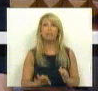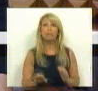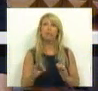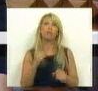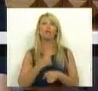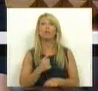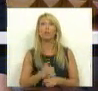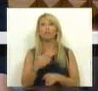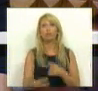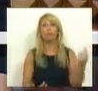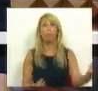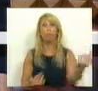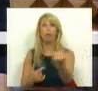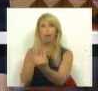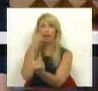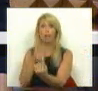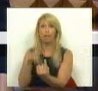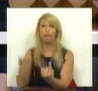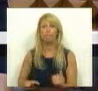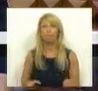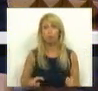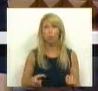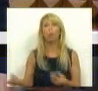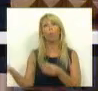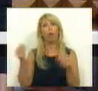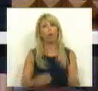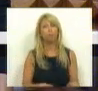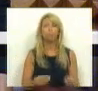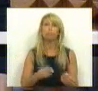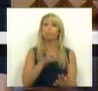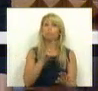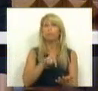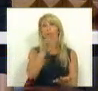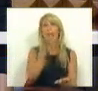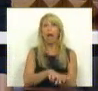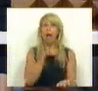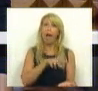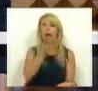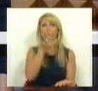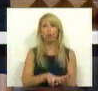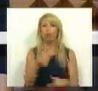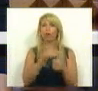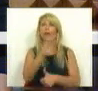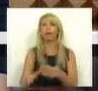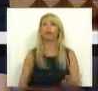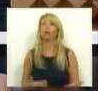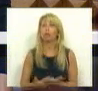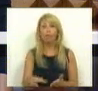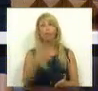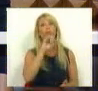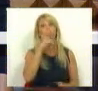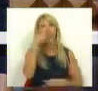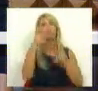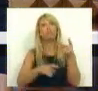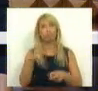aprova as respectivas candidaturas. Através deste modelo foi possível aumentar o número de utentes que têm